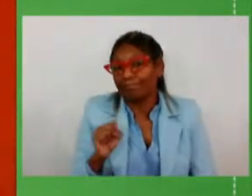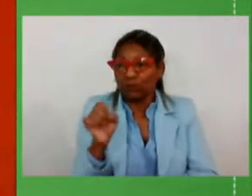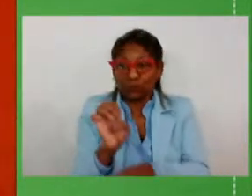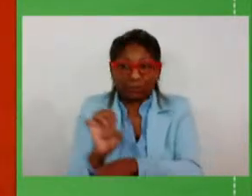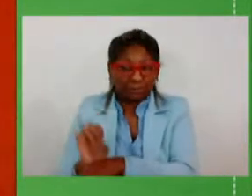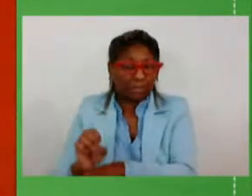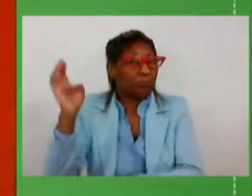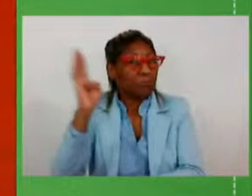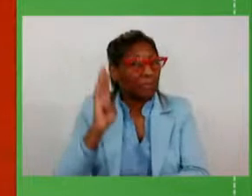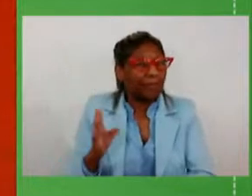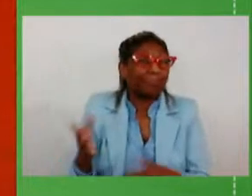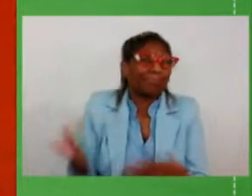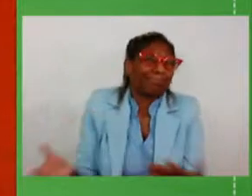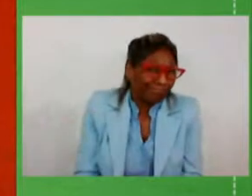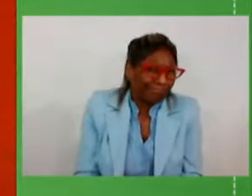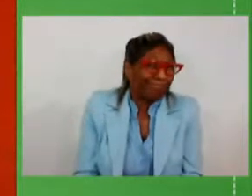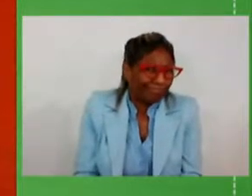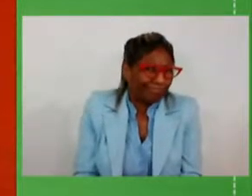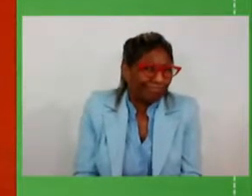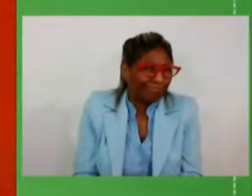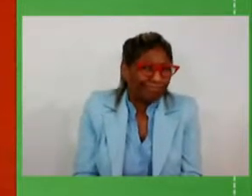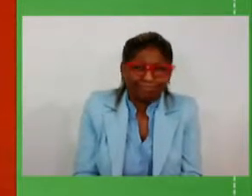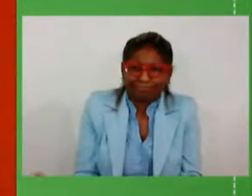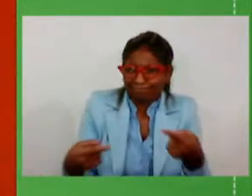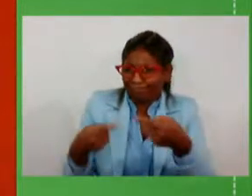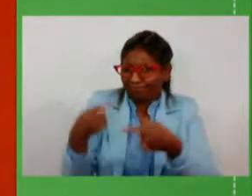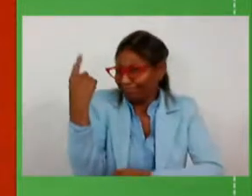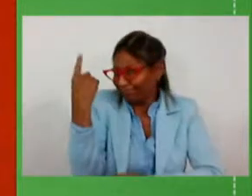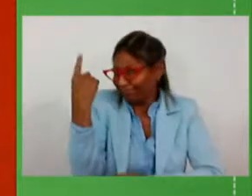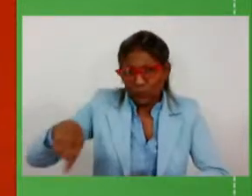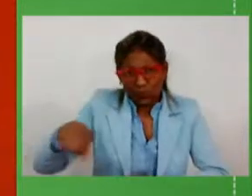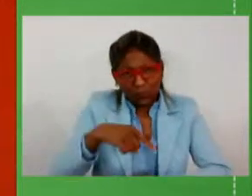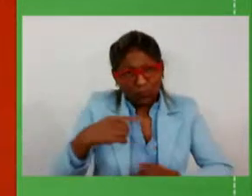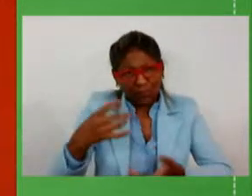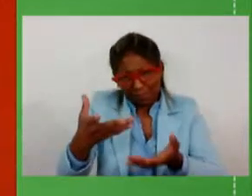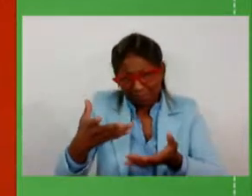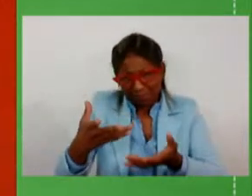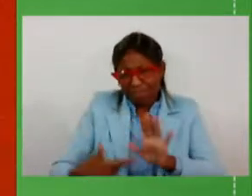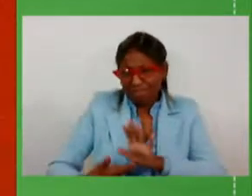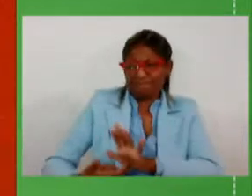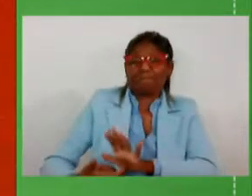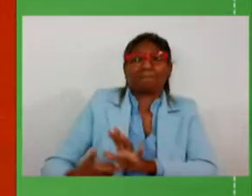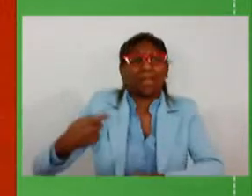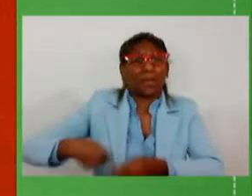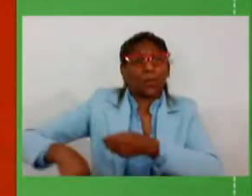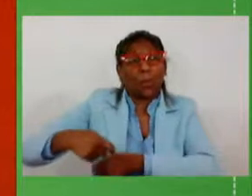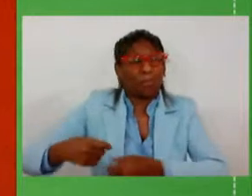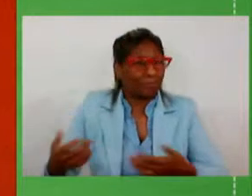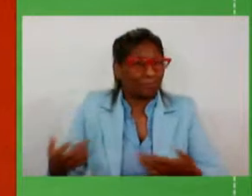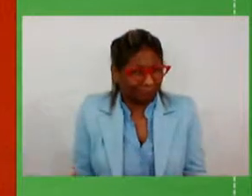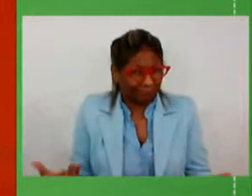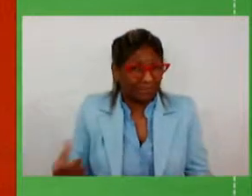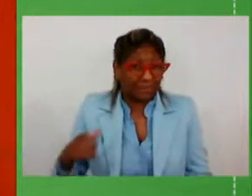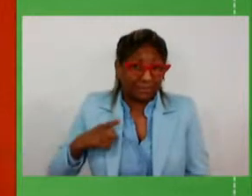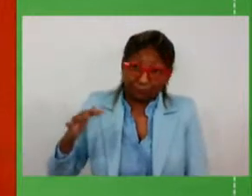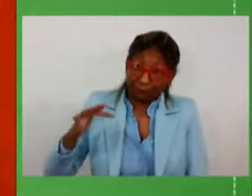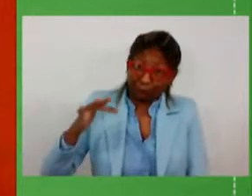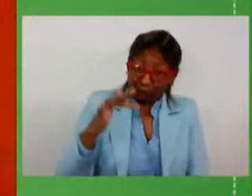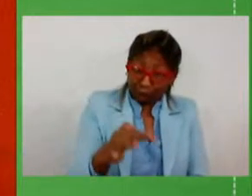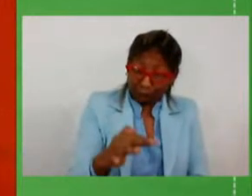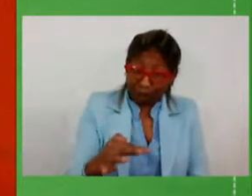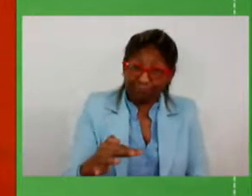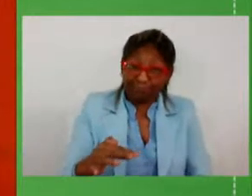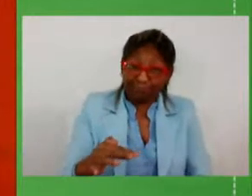certamente totalmente em desacordo com o nosso perfil sócio-econômico a projeção que nós temos pela